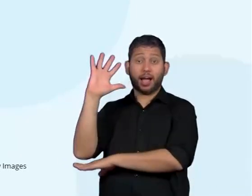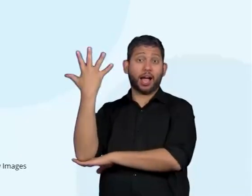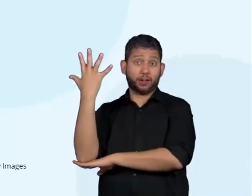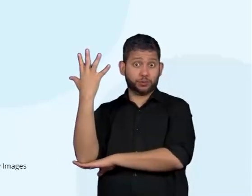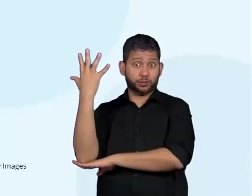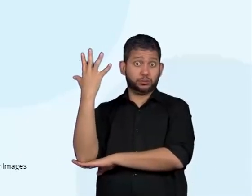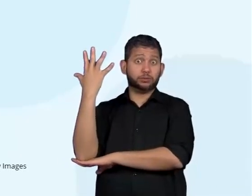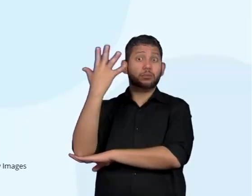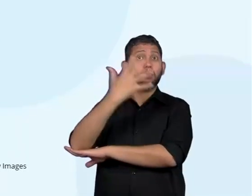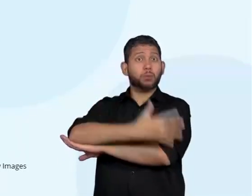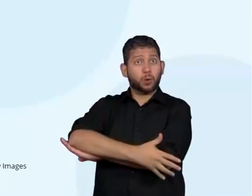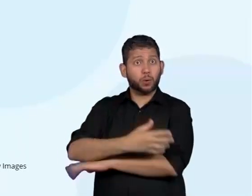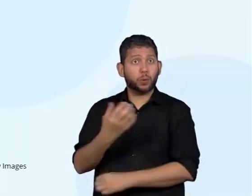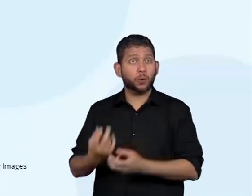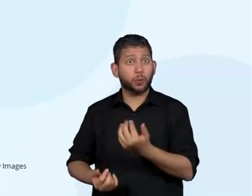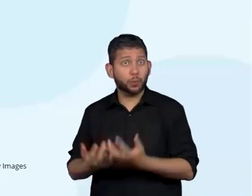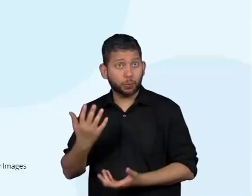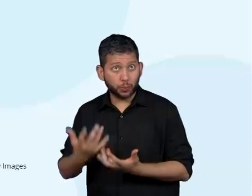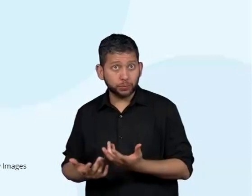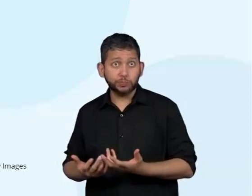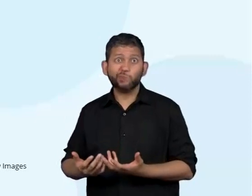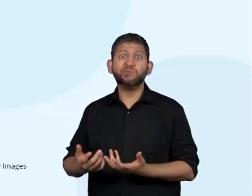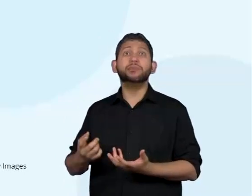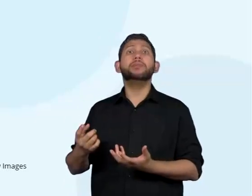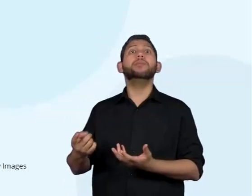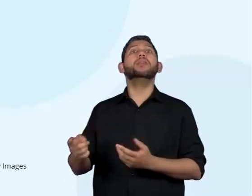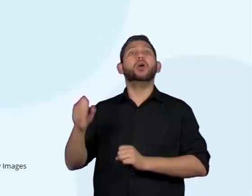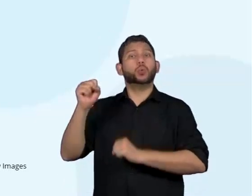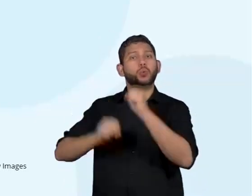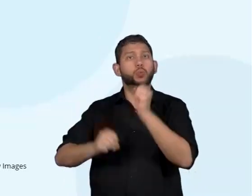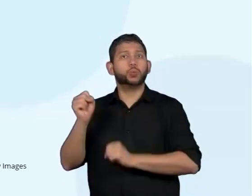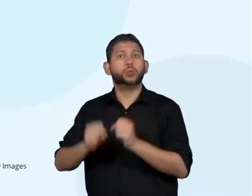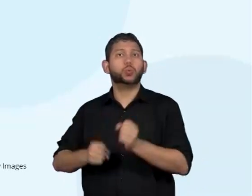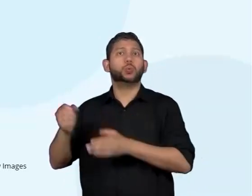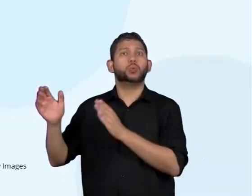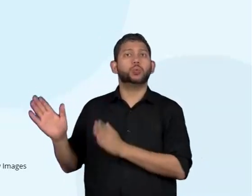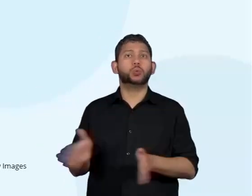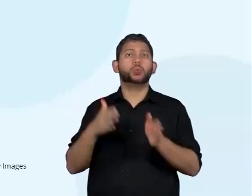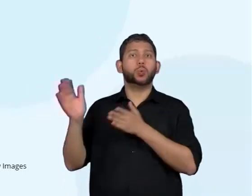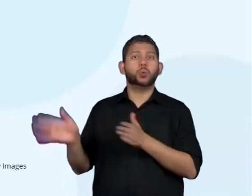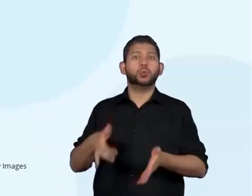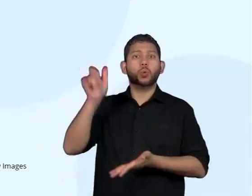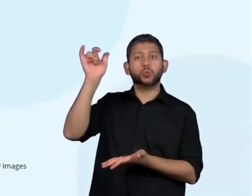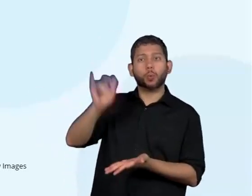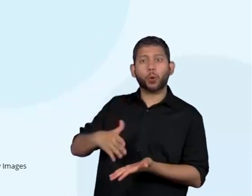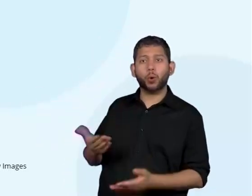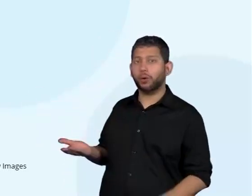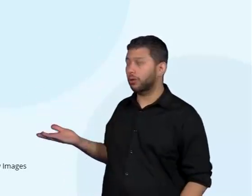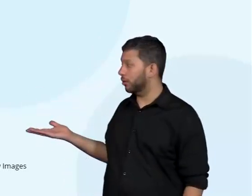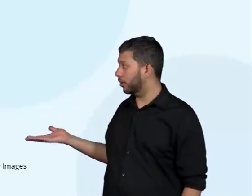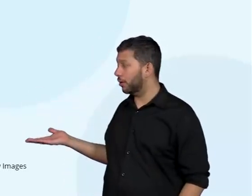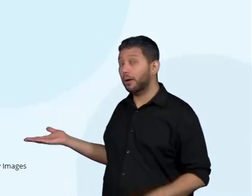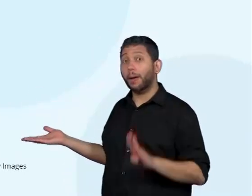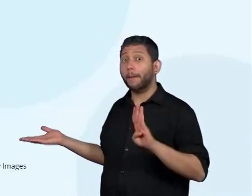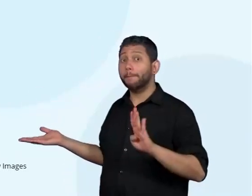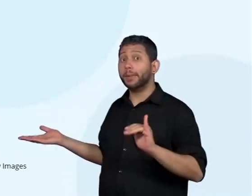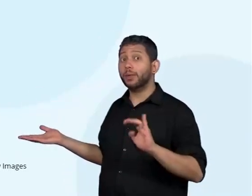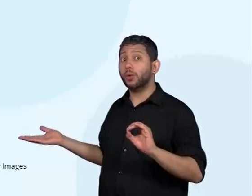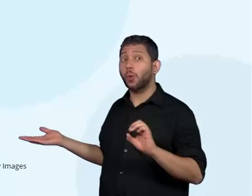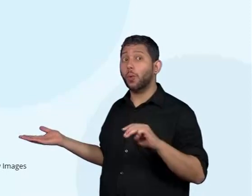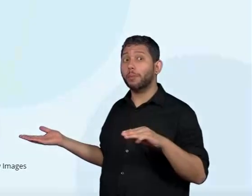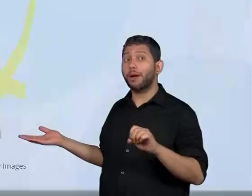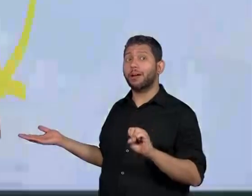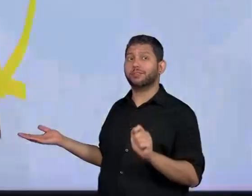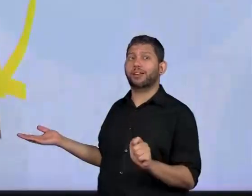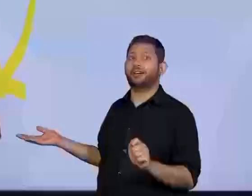plantas passam por um processo de industrialização e é transformado nessa massa